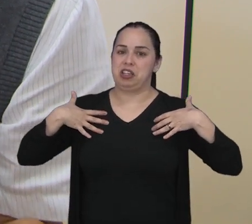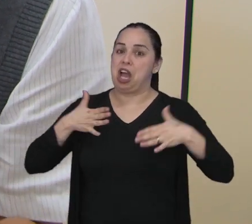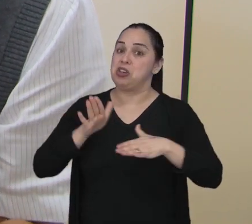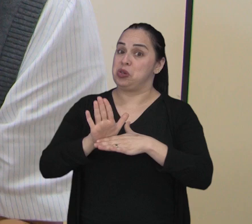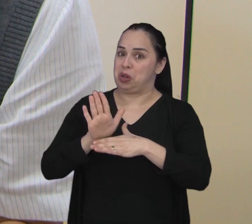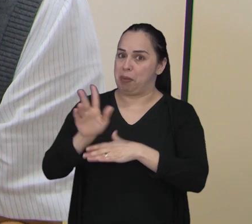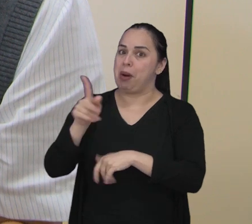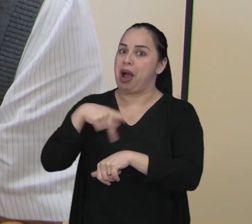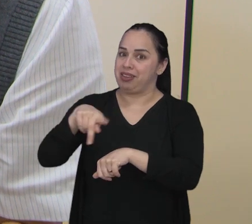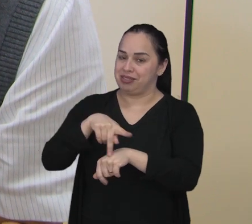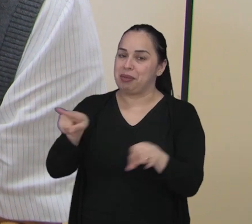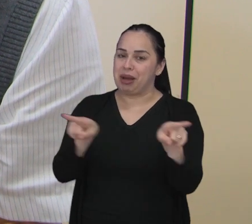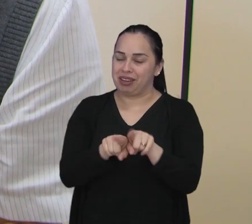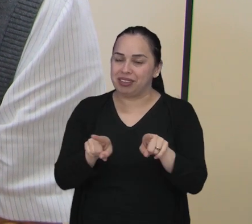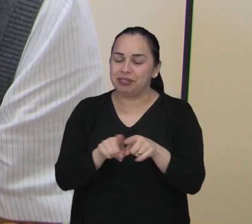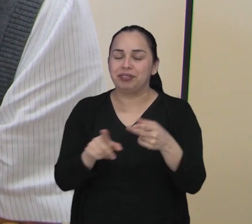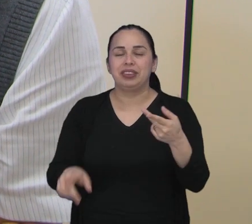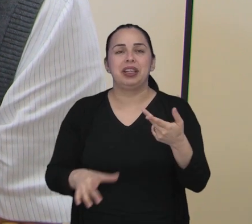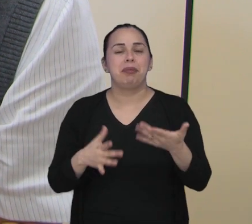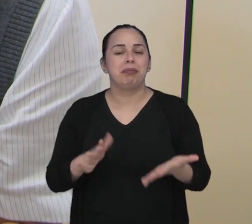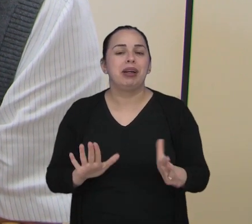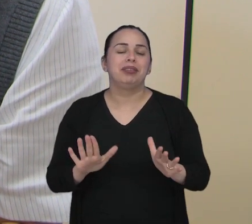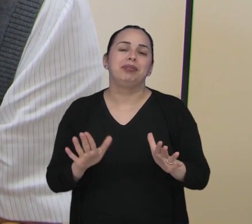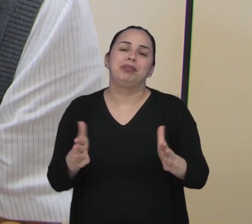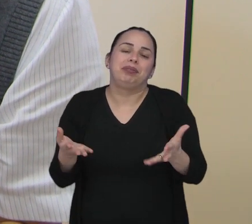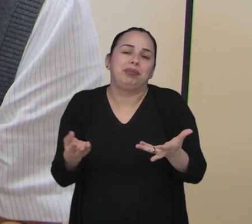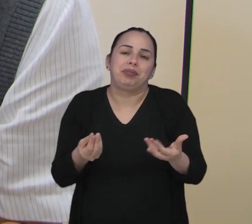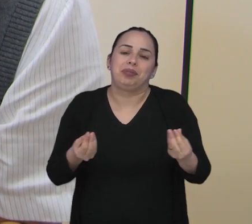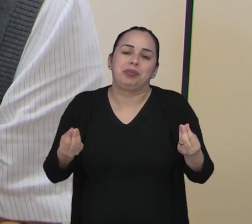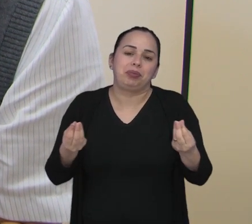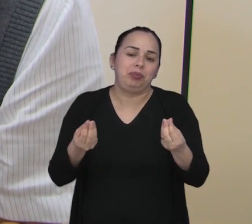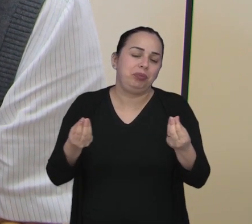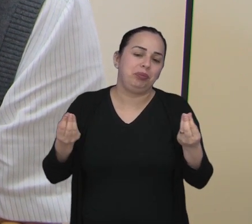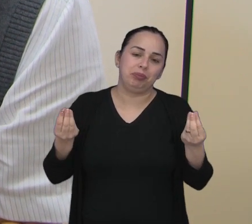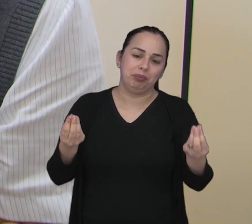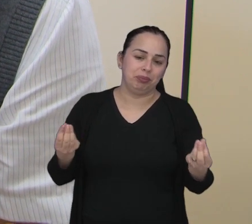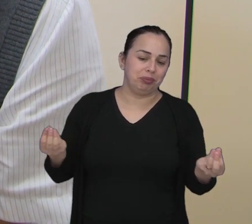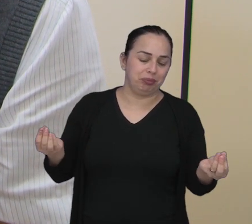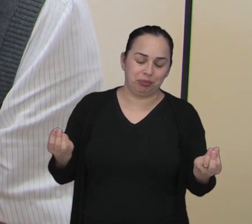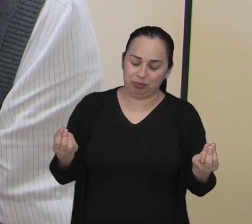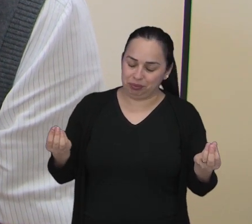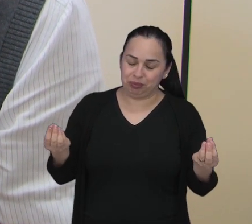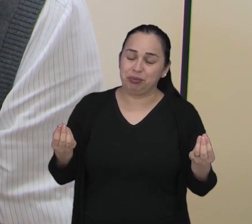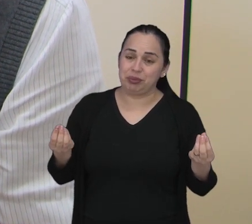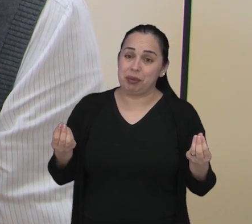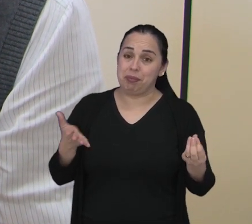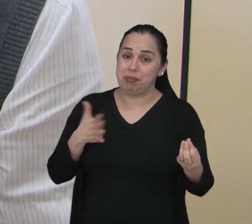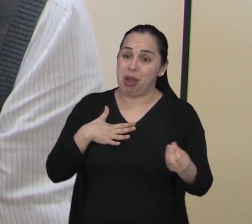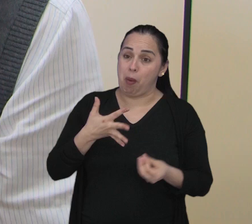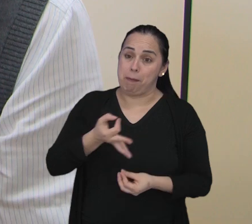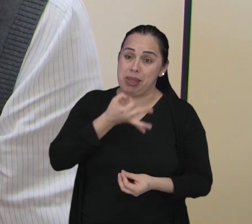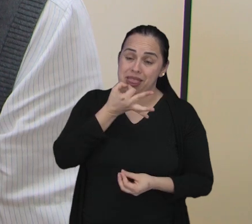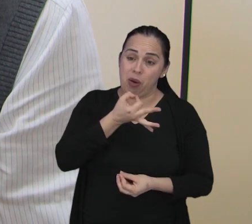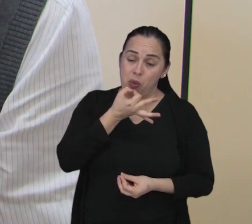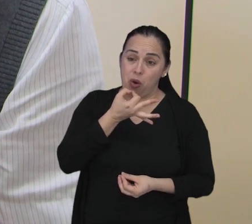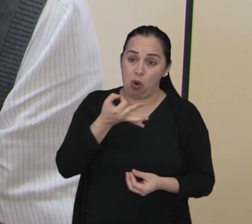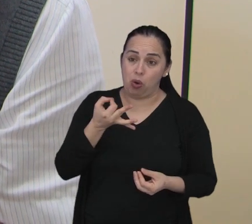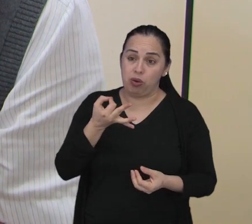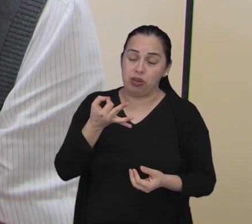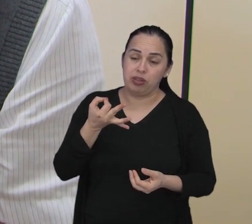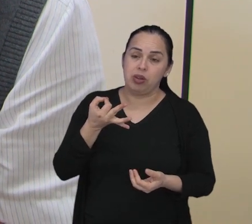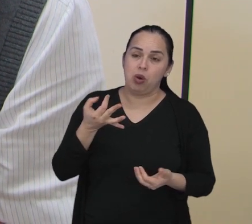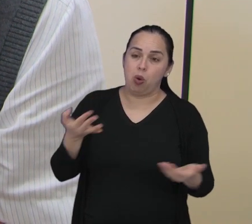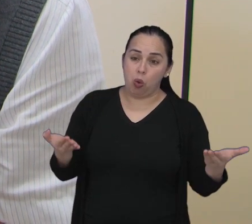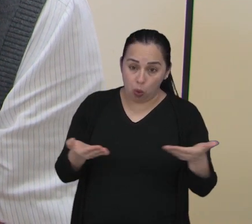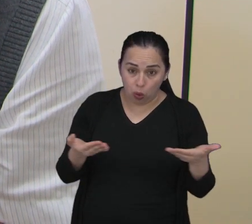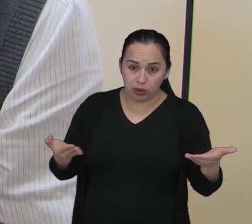país, indiretamente. Mas, enfim, eu acho que principalmente hoje,